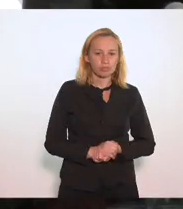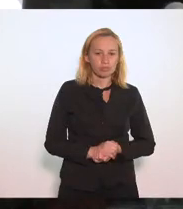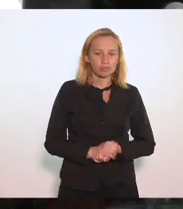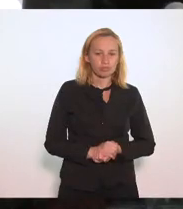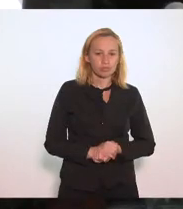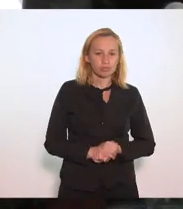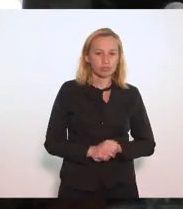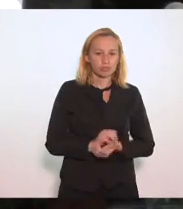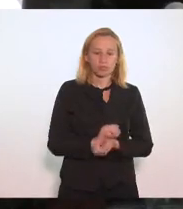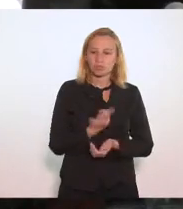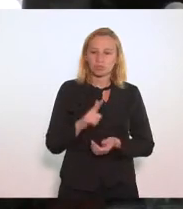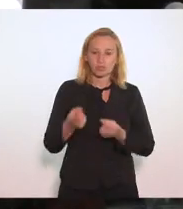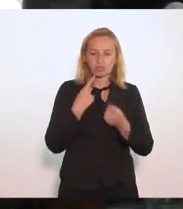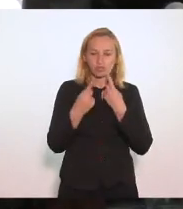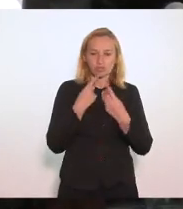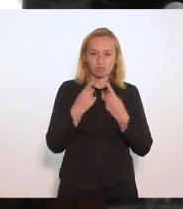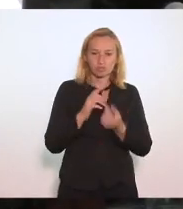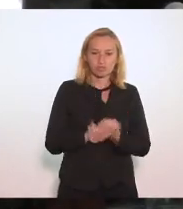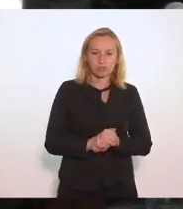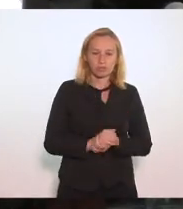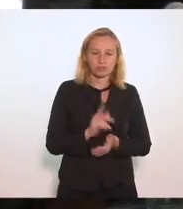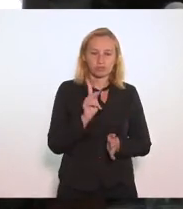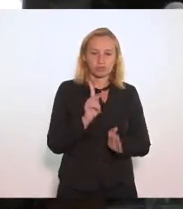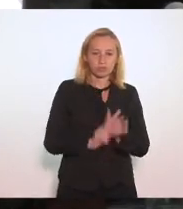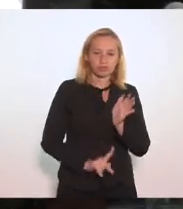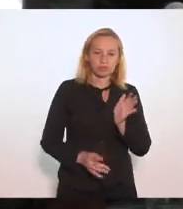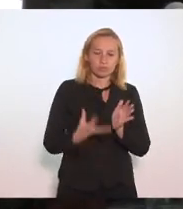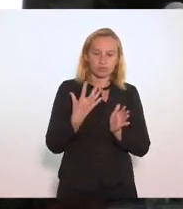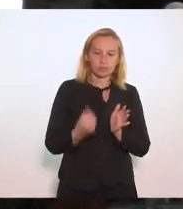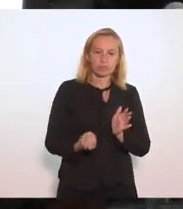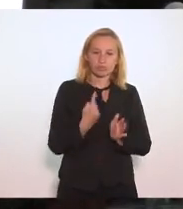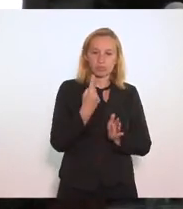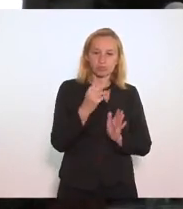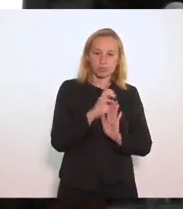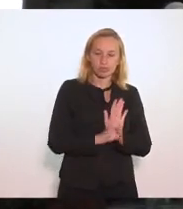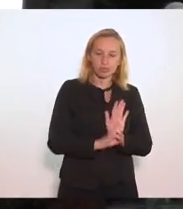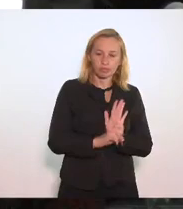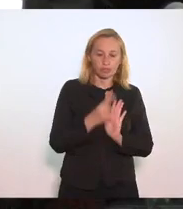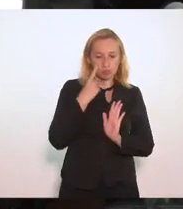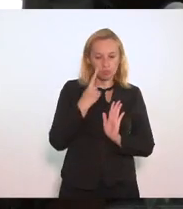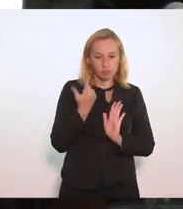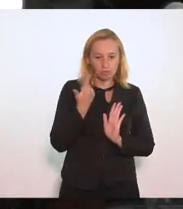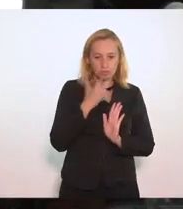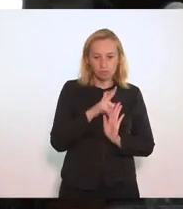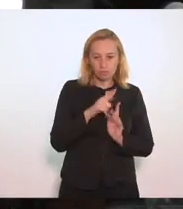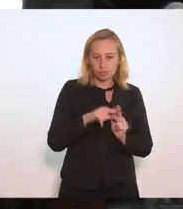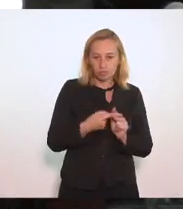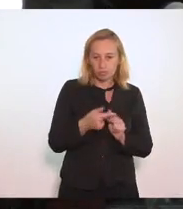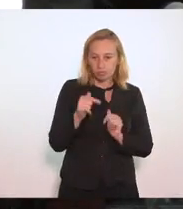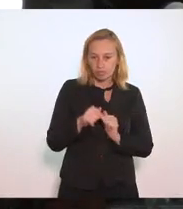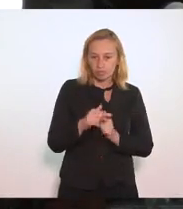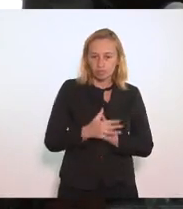Não havendo o ele queria discutir O projeto recebeu uma emenda Deixa eu ver se a gente consegue ajustar aqui